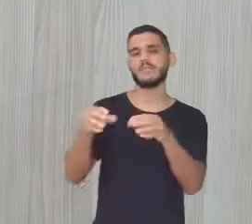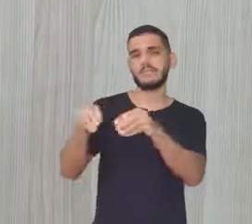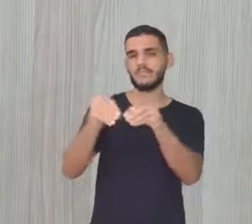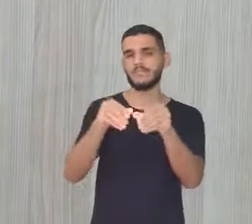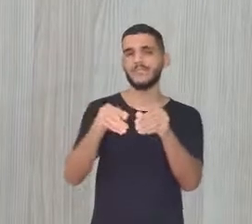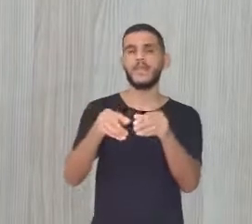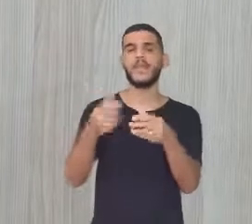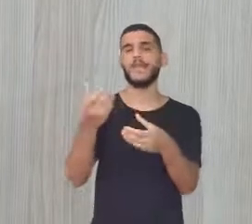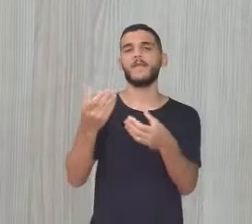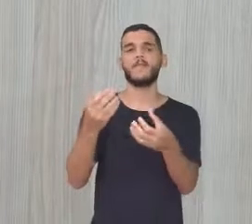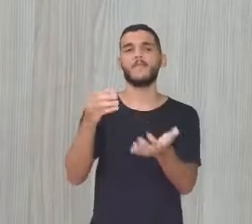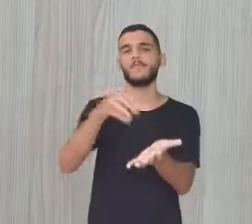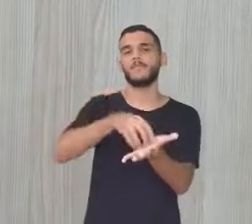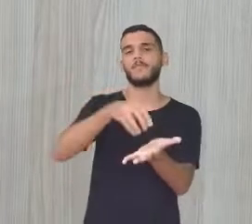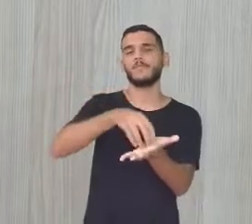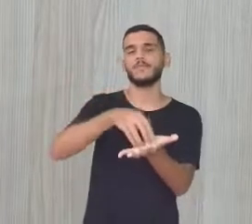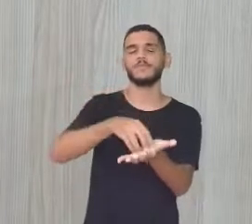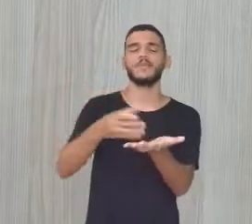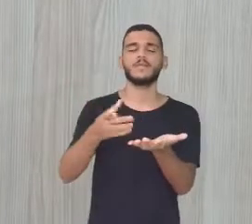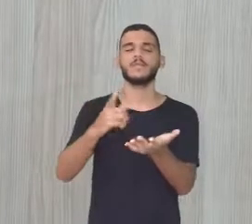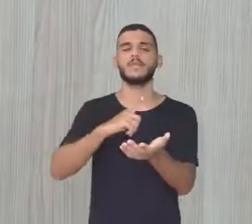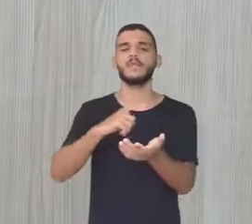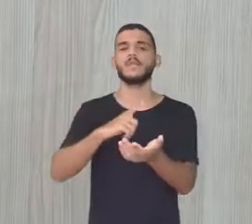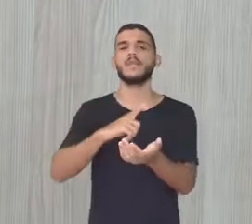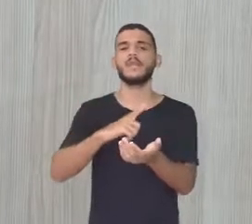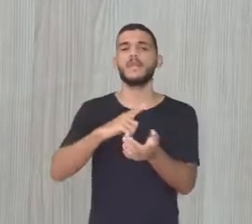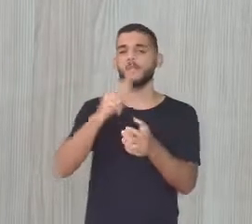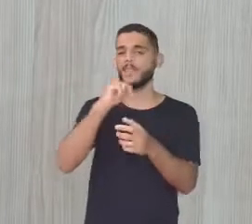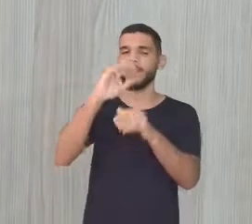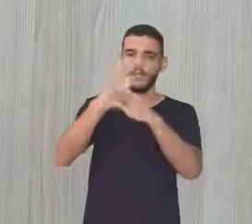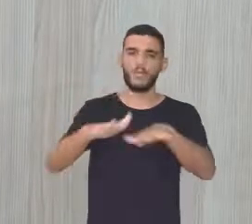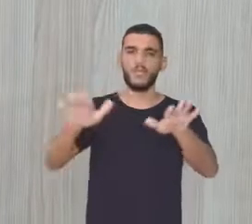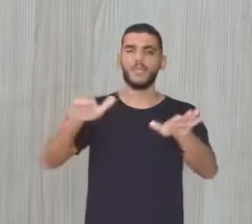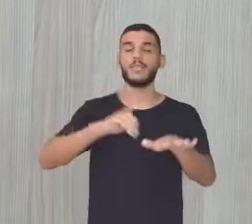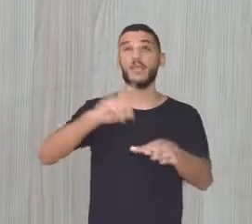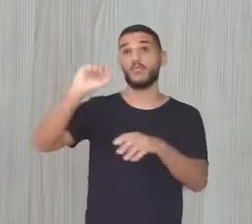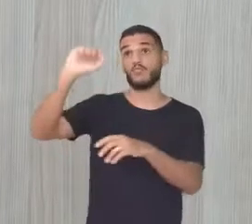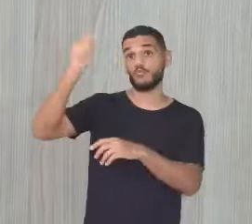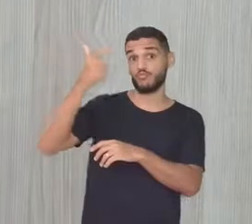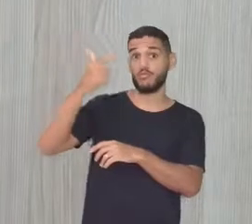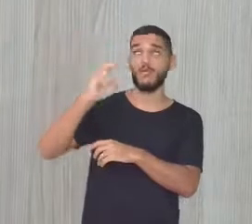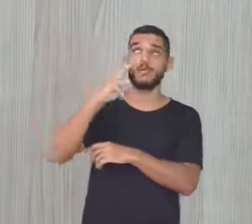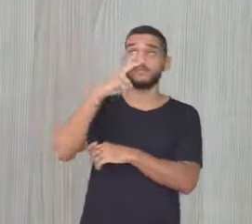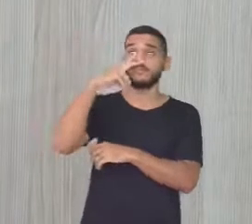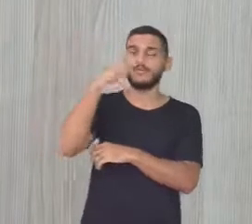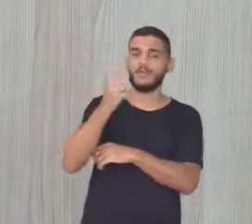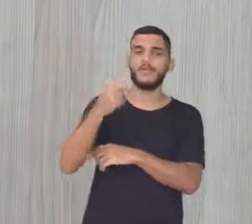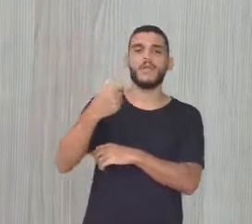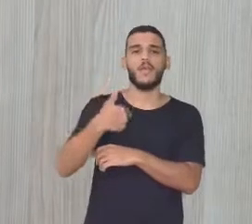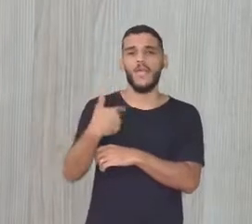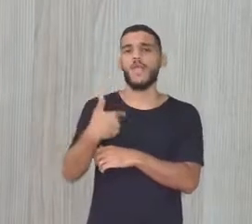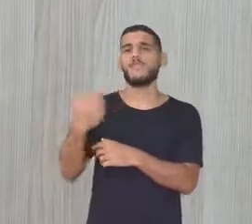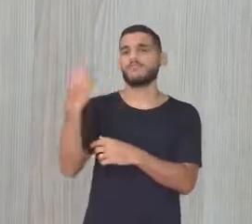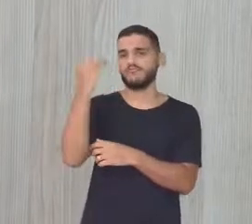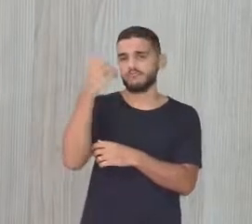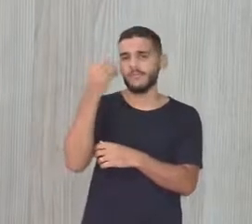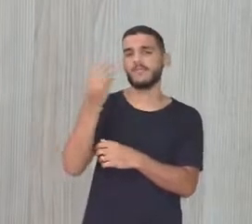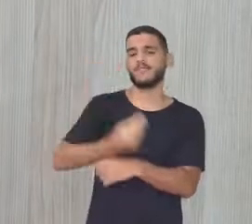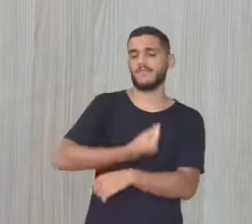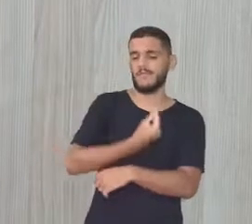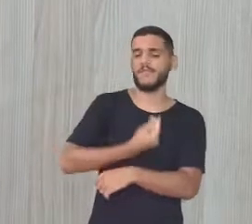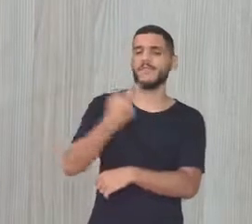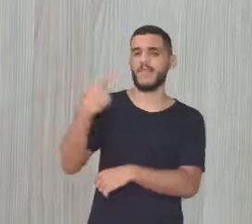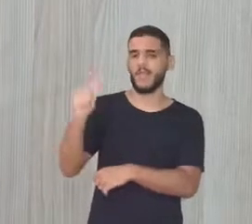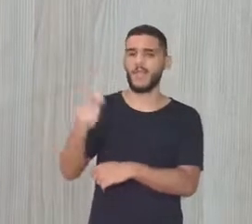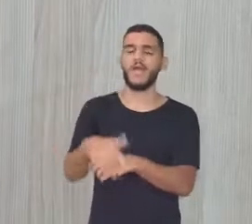Apesar de existir Um sol bastante forte A gente costuma dizer Lá Eu que já tive a experiência De morar lá